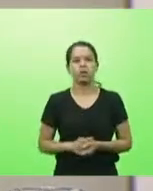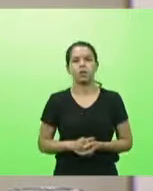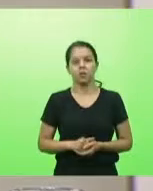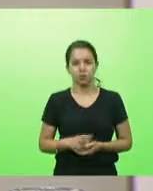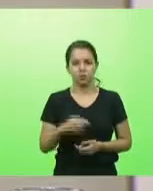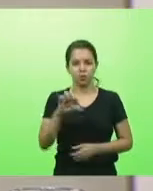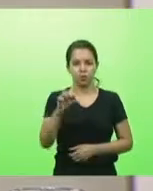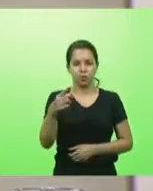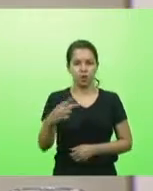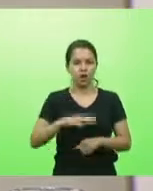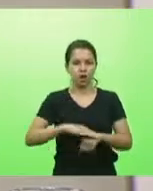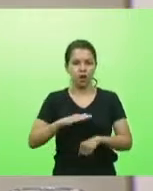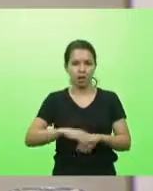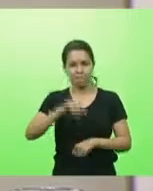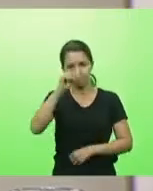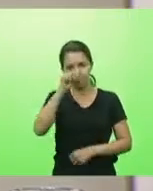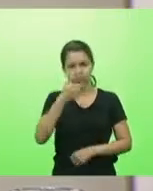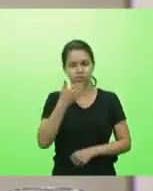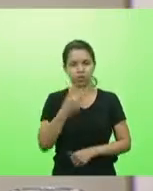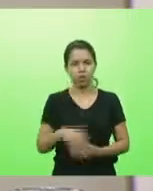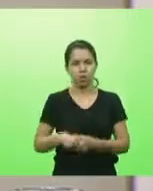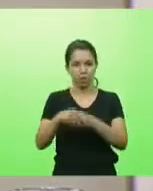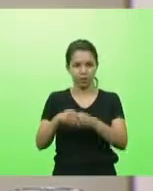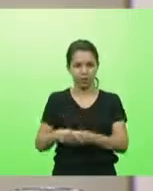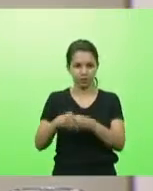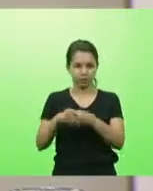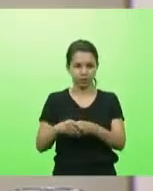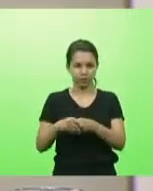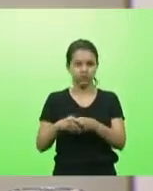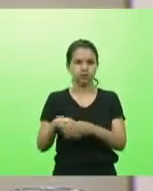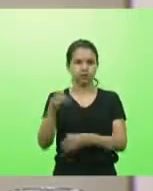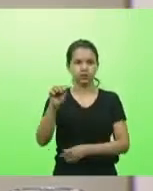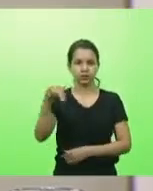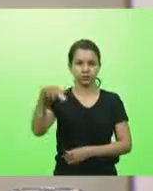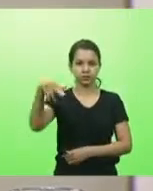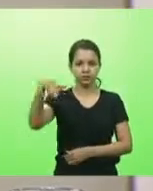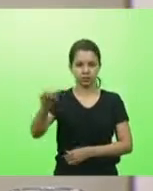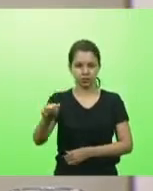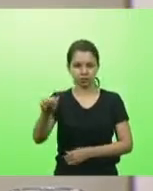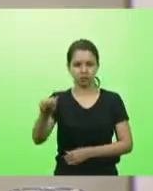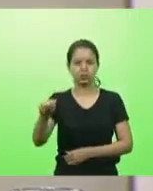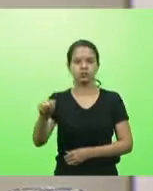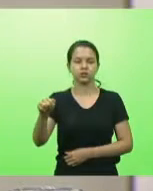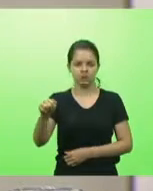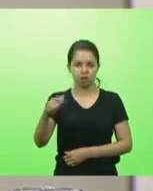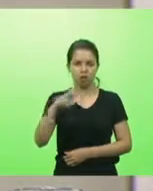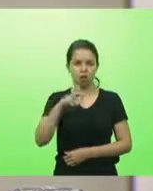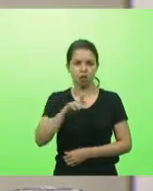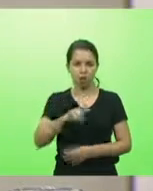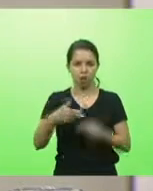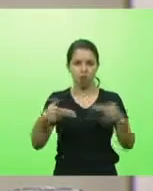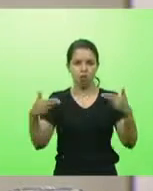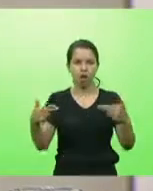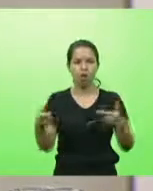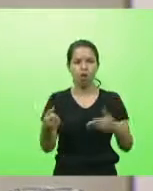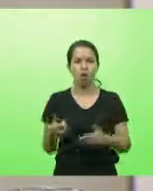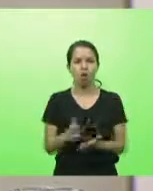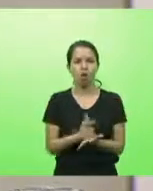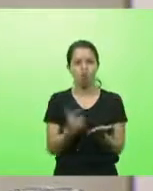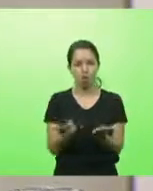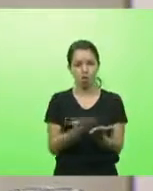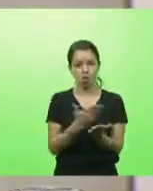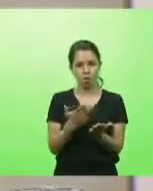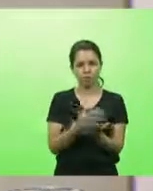cumprimentando a senhora Ana Lindner Von Pichler, pelo lançamento da obra Saudosas Lembranças. Em